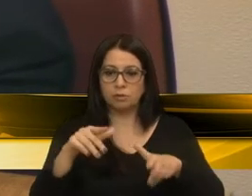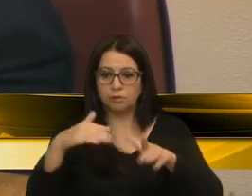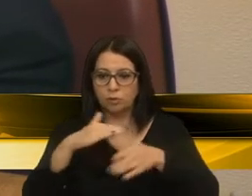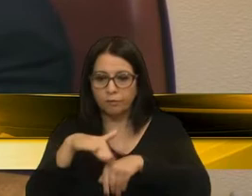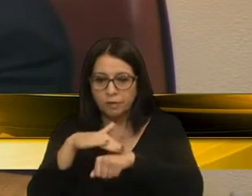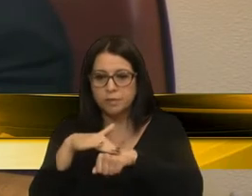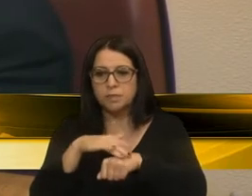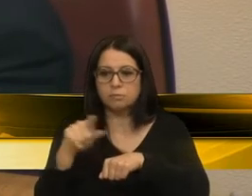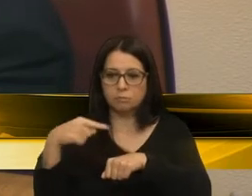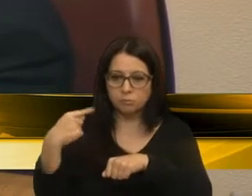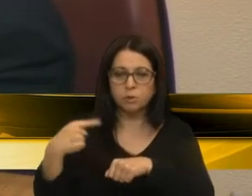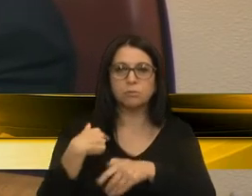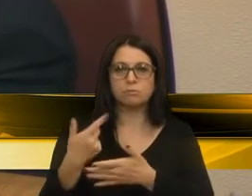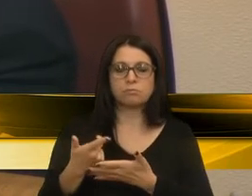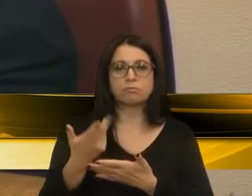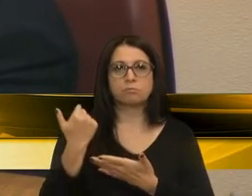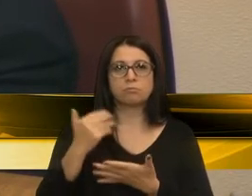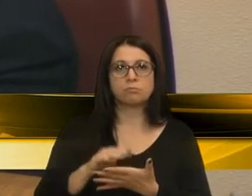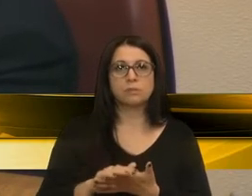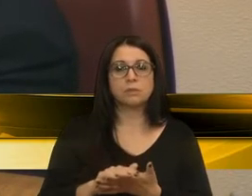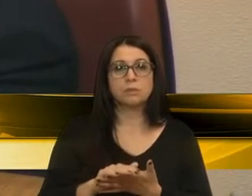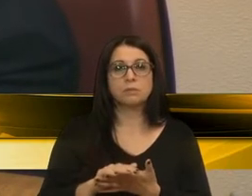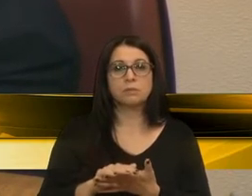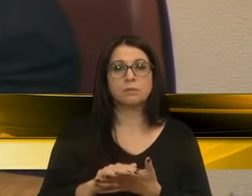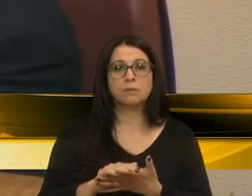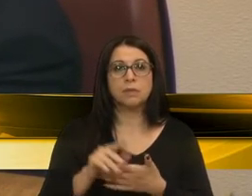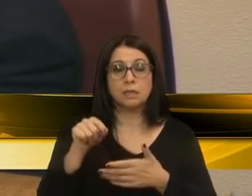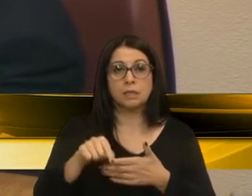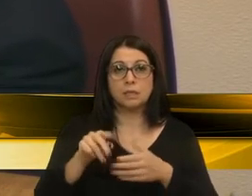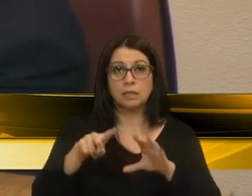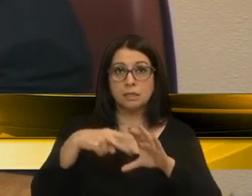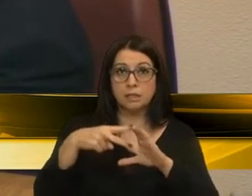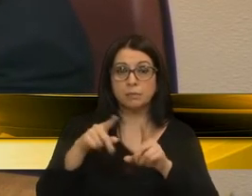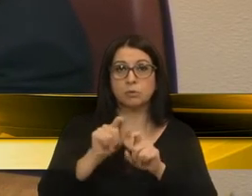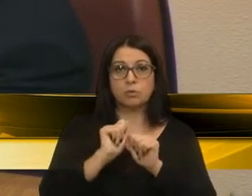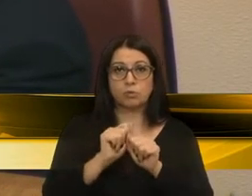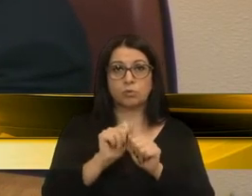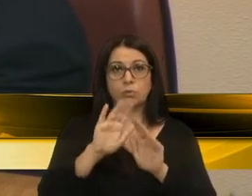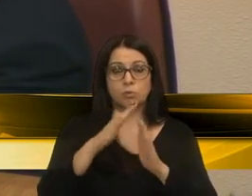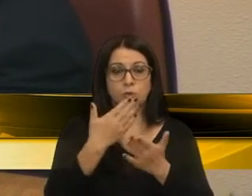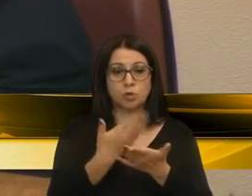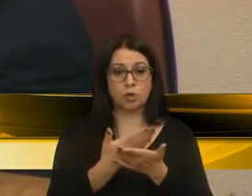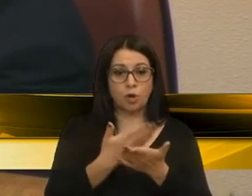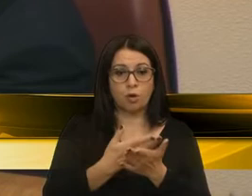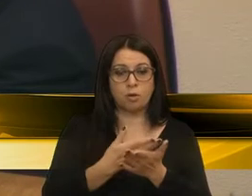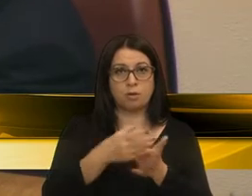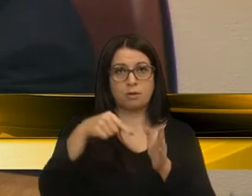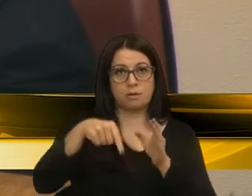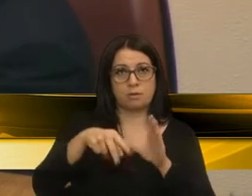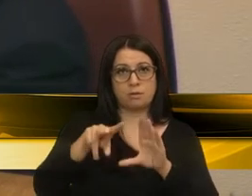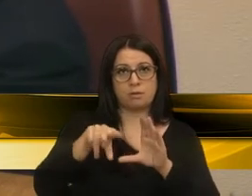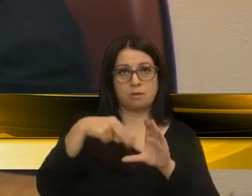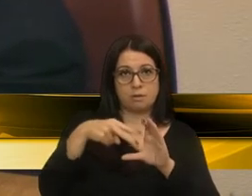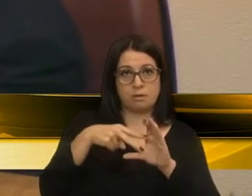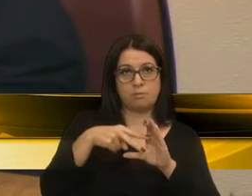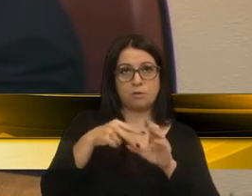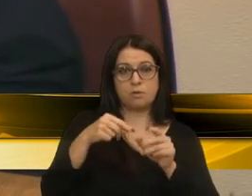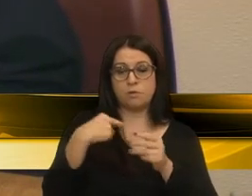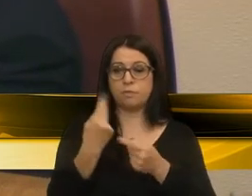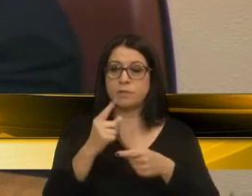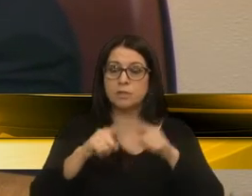conversamos bastante, no sentido de, aqui na Câmara também, através da Escola do Legislativo, nós vamos fazer uma atividade